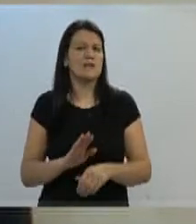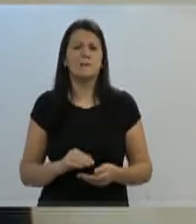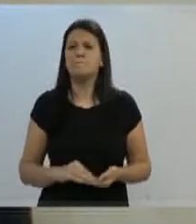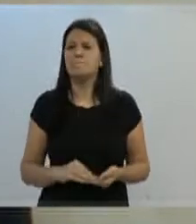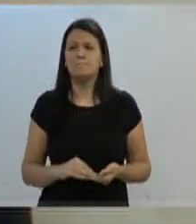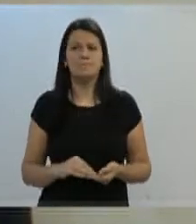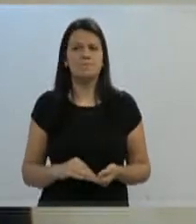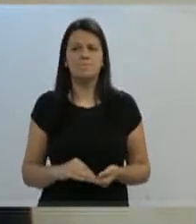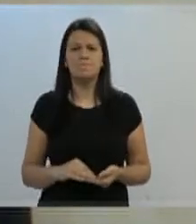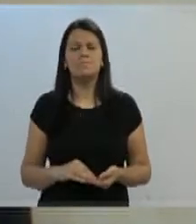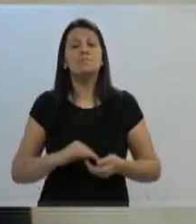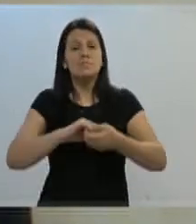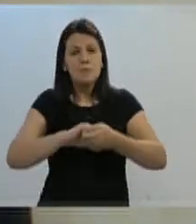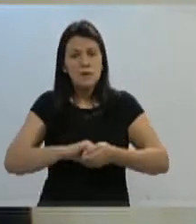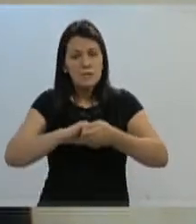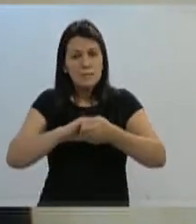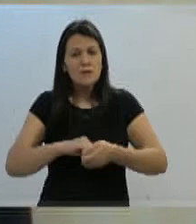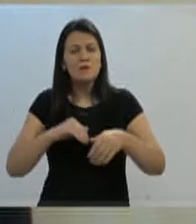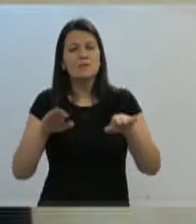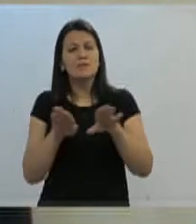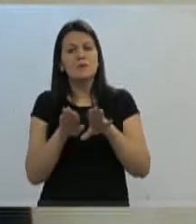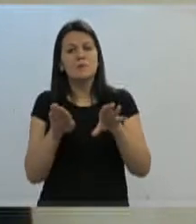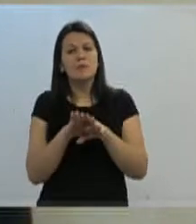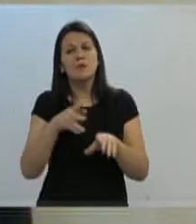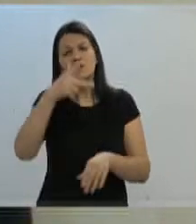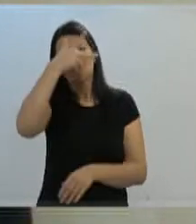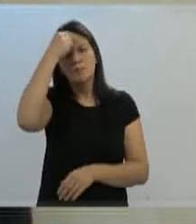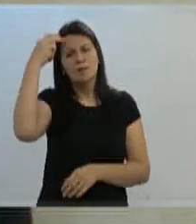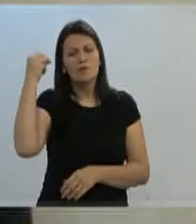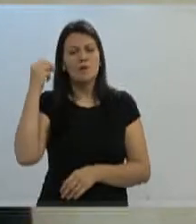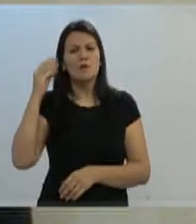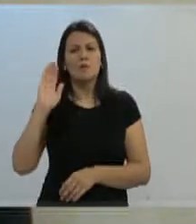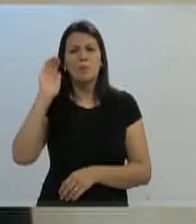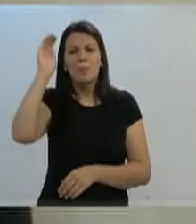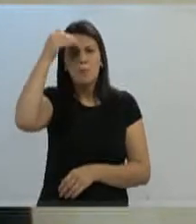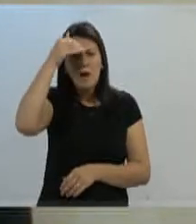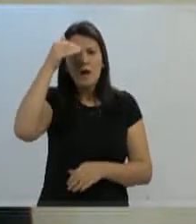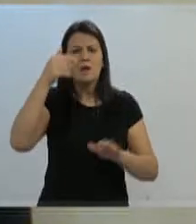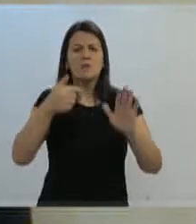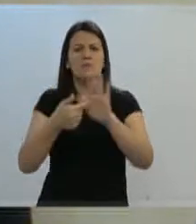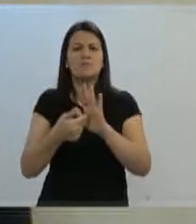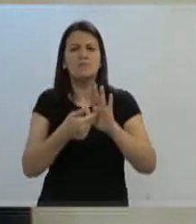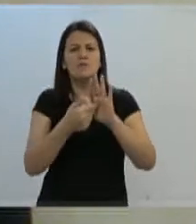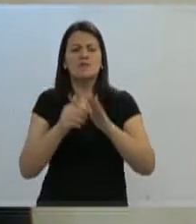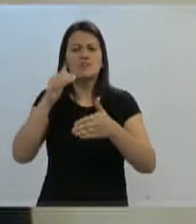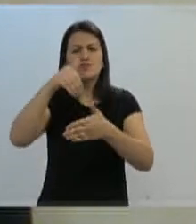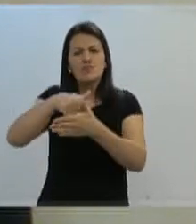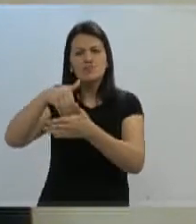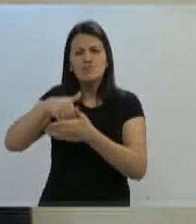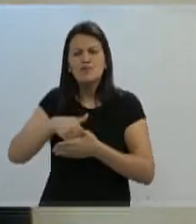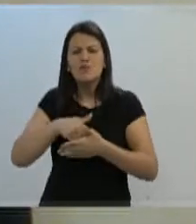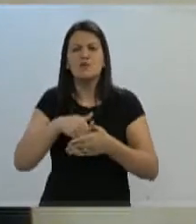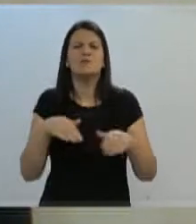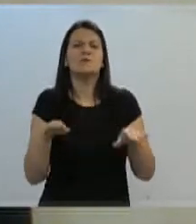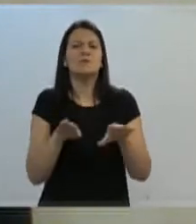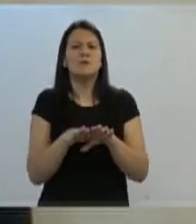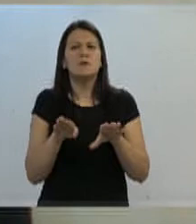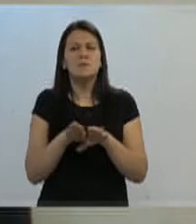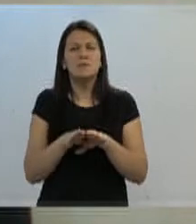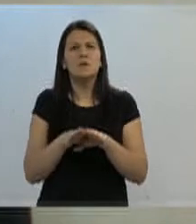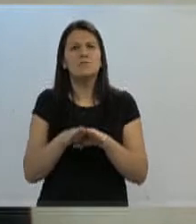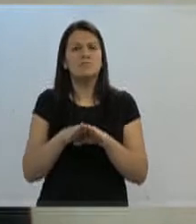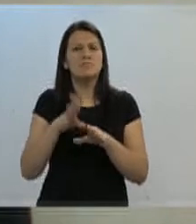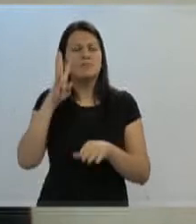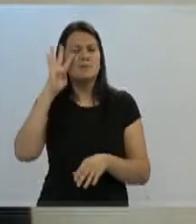eleição. Parabenizo também o prefeito Mário Eudemann pela expressiva votação e também, né, imagino a